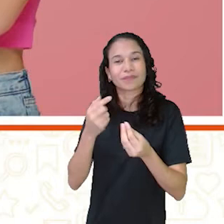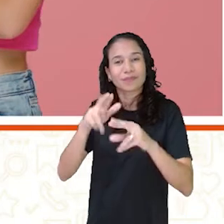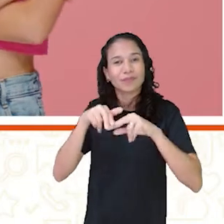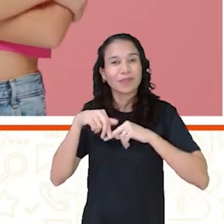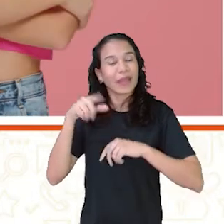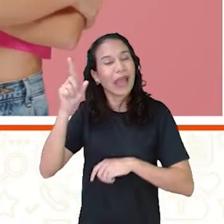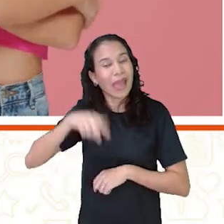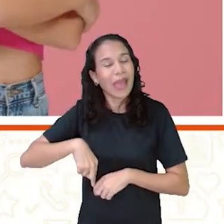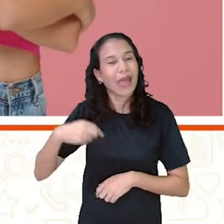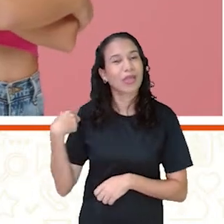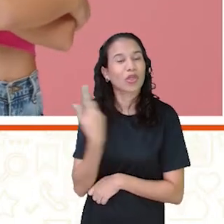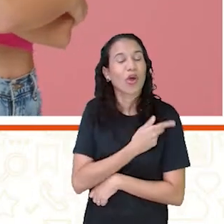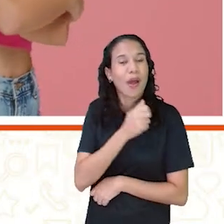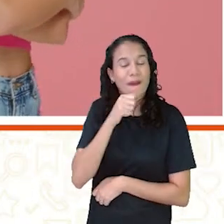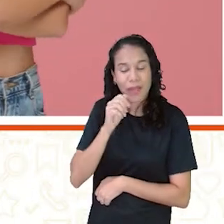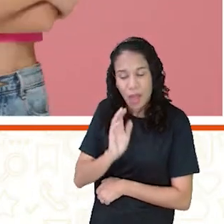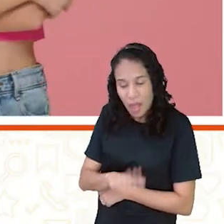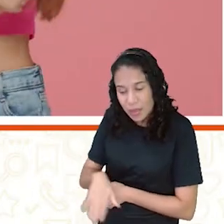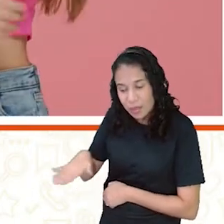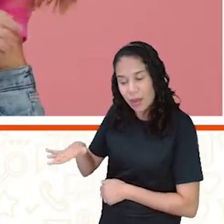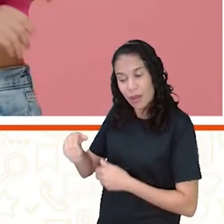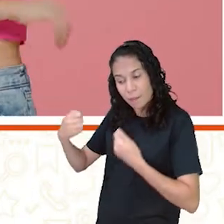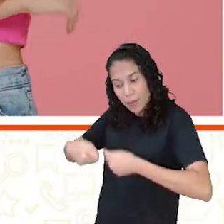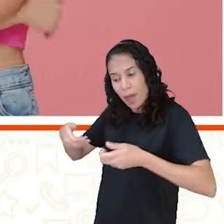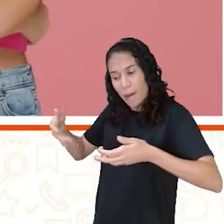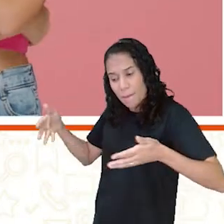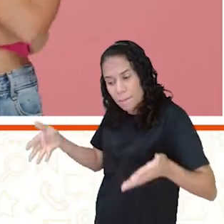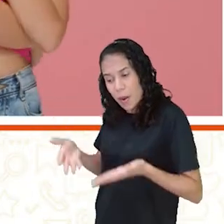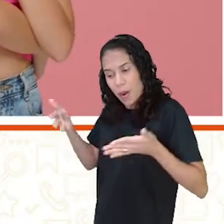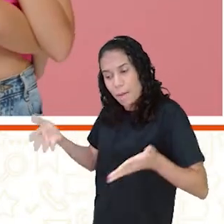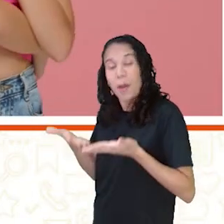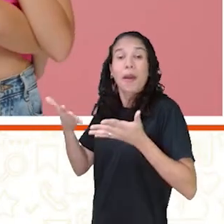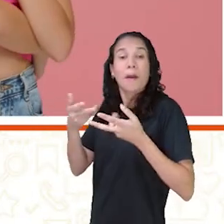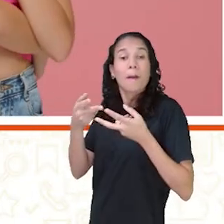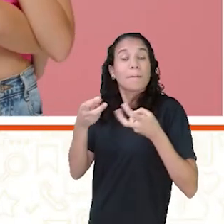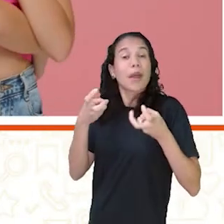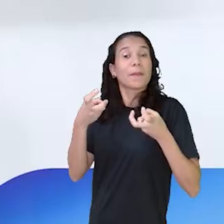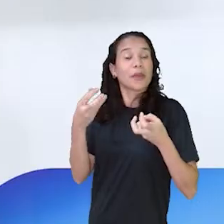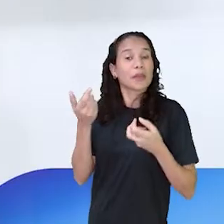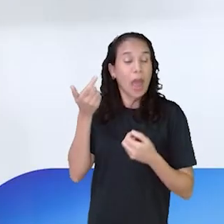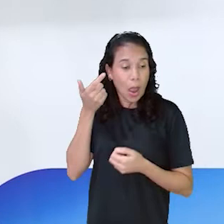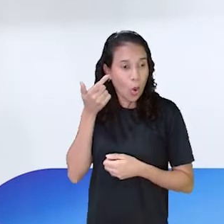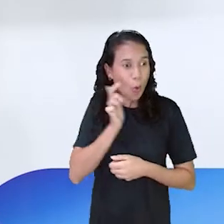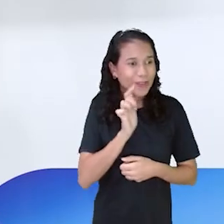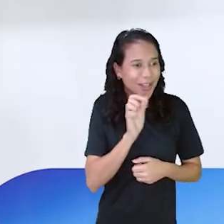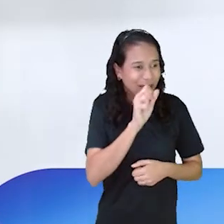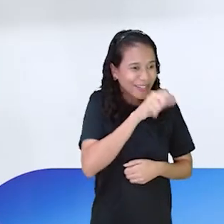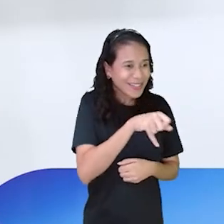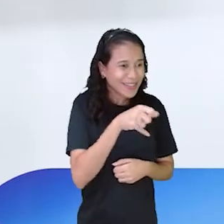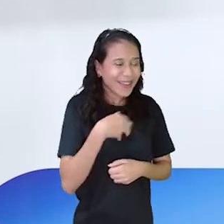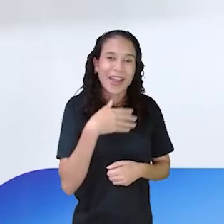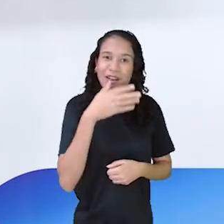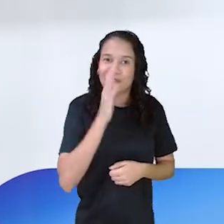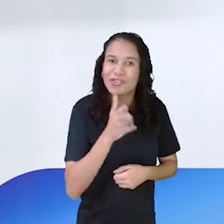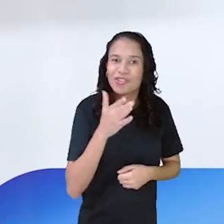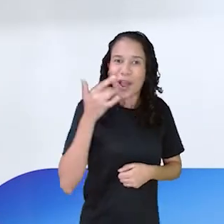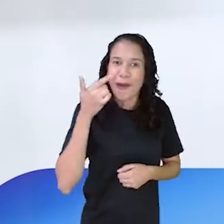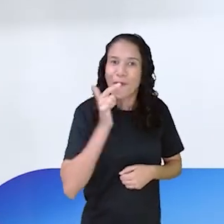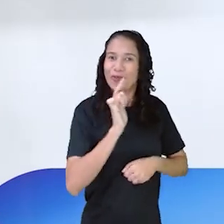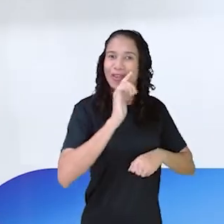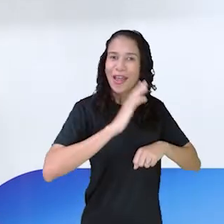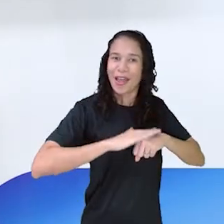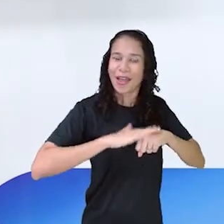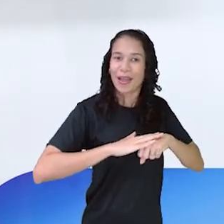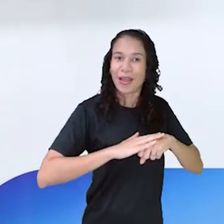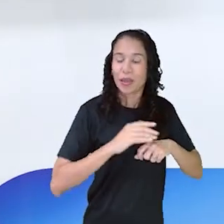pequeno, a gente precisa fazer esse exercício percebendo o que a gente consegue fazer. O que a gente já consegue fazer.